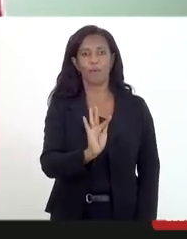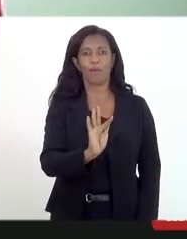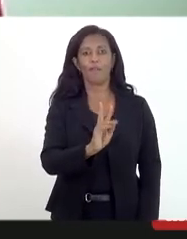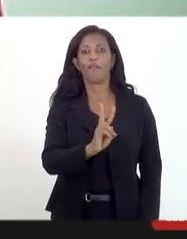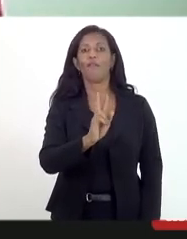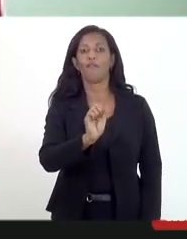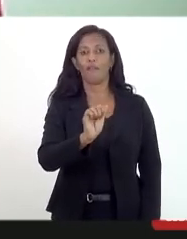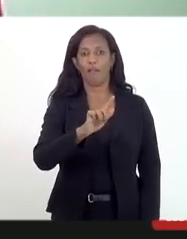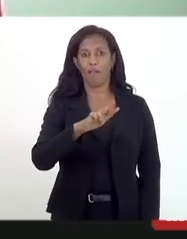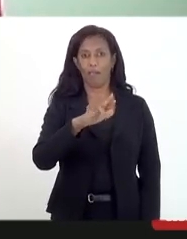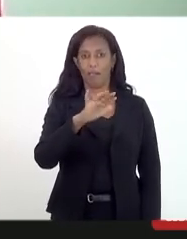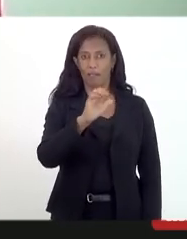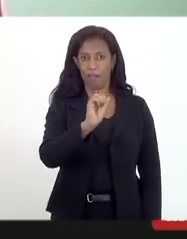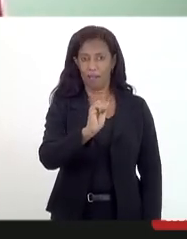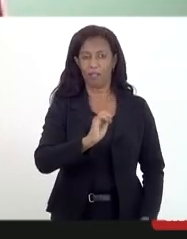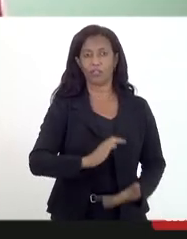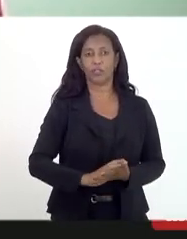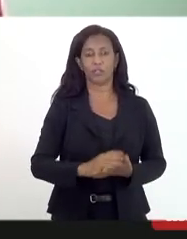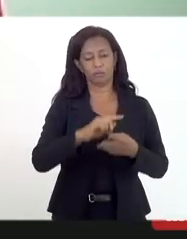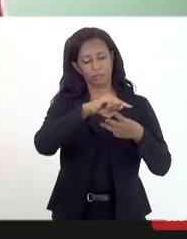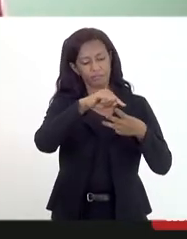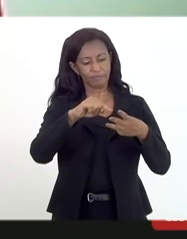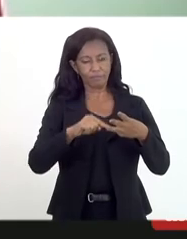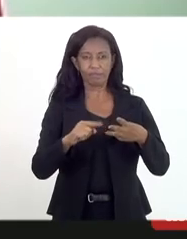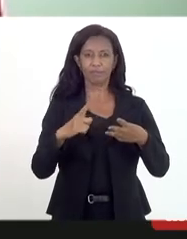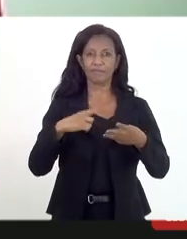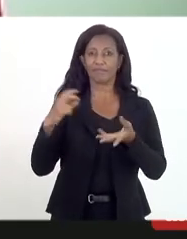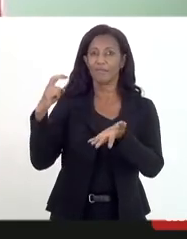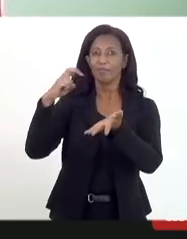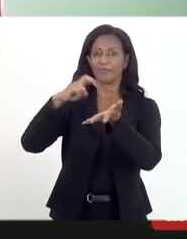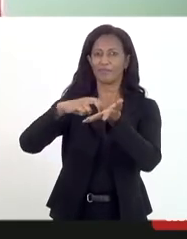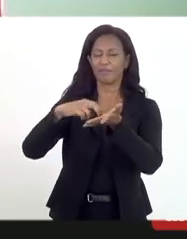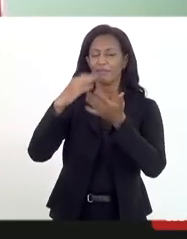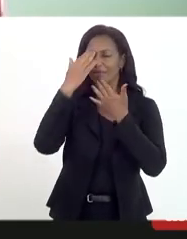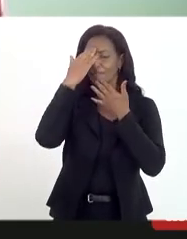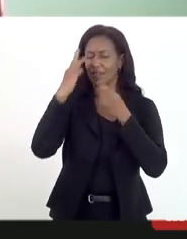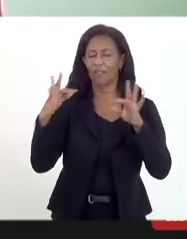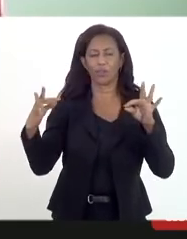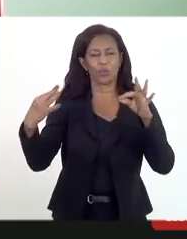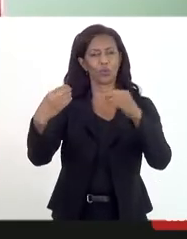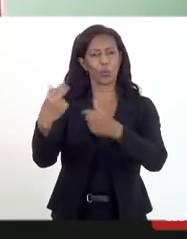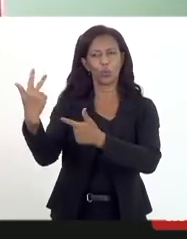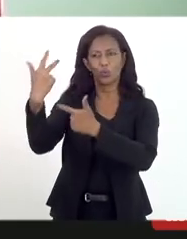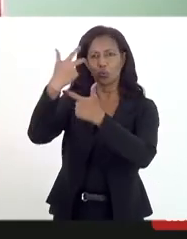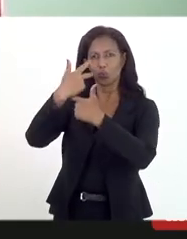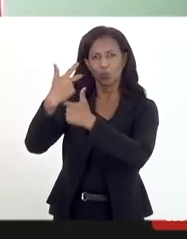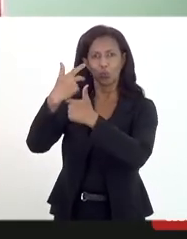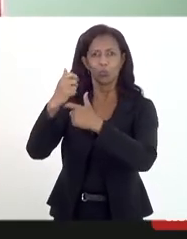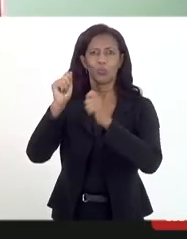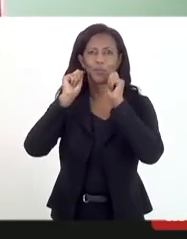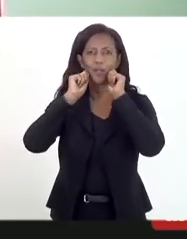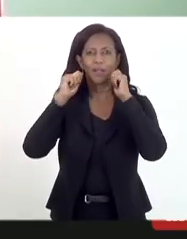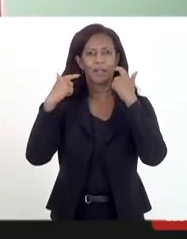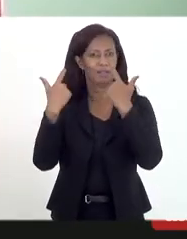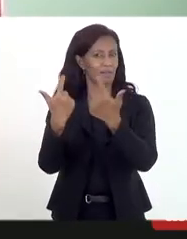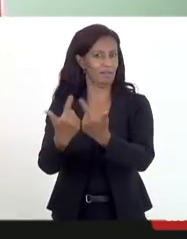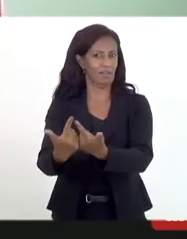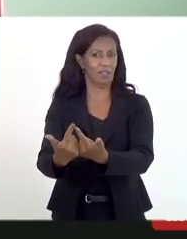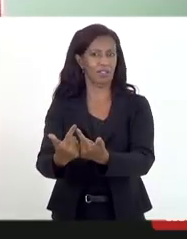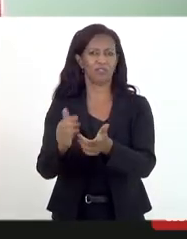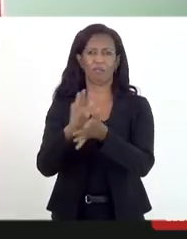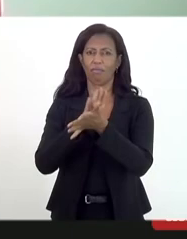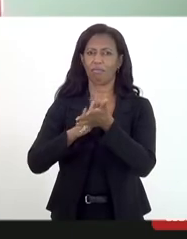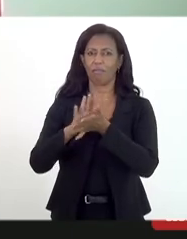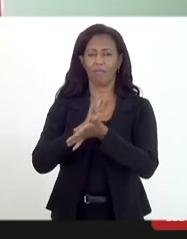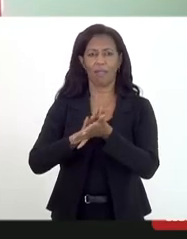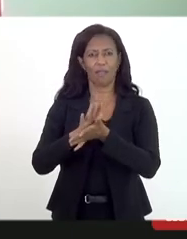Garcês que estiveram conosco nessa manhã agradecendo a todos que nos acompanham pela TV Alerj nada mais